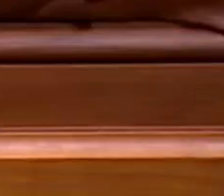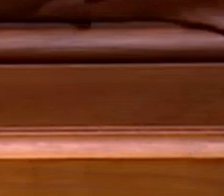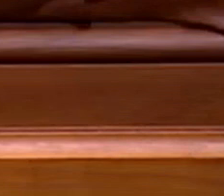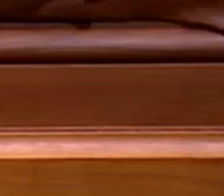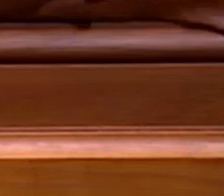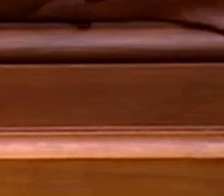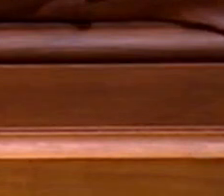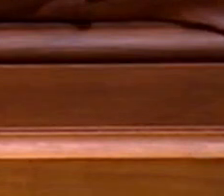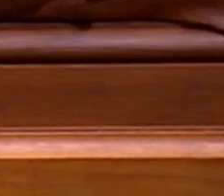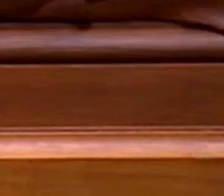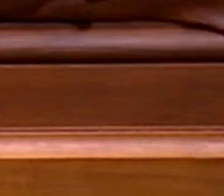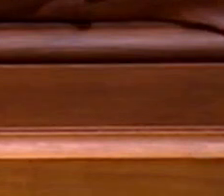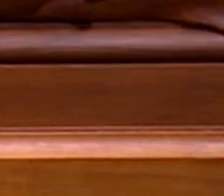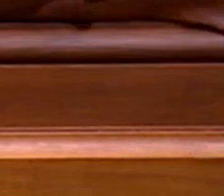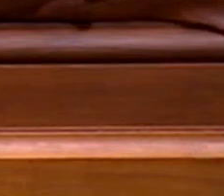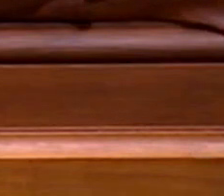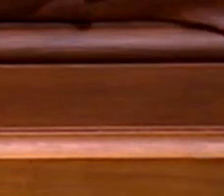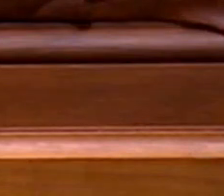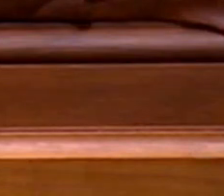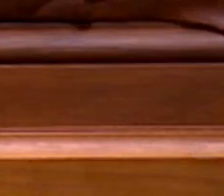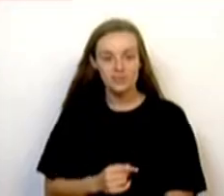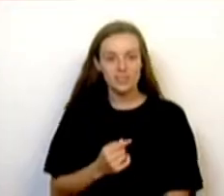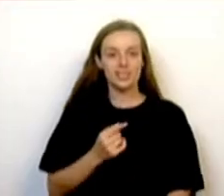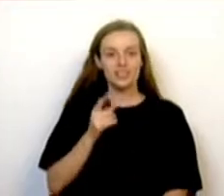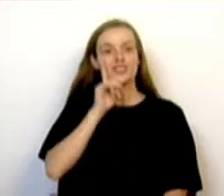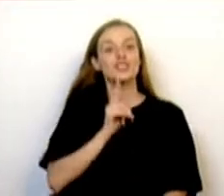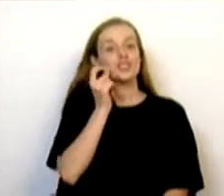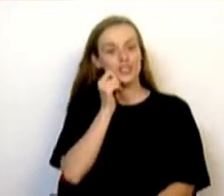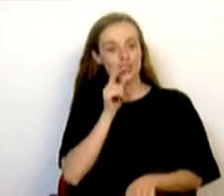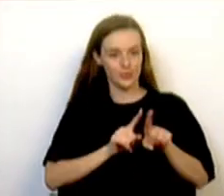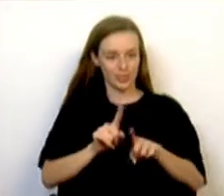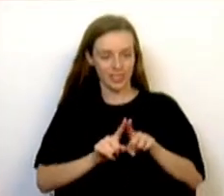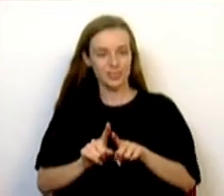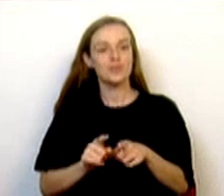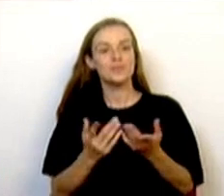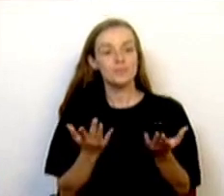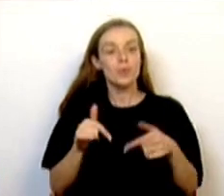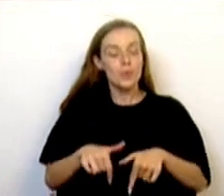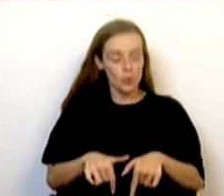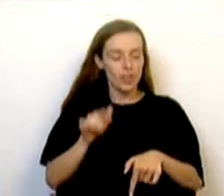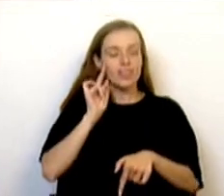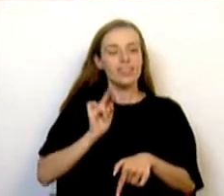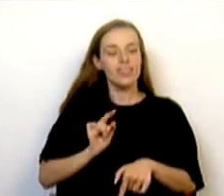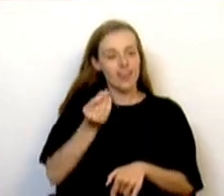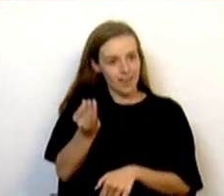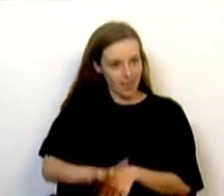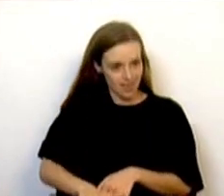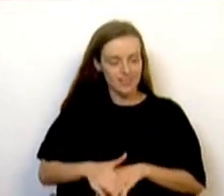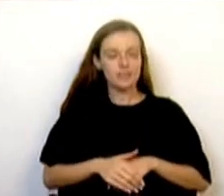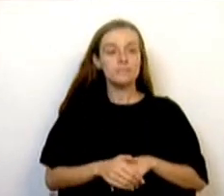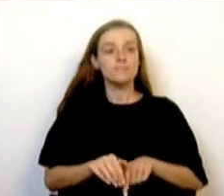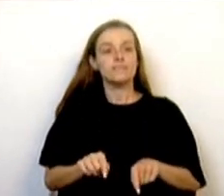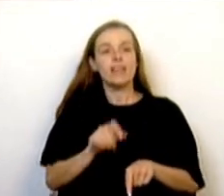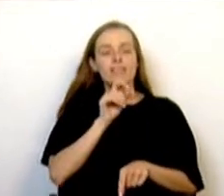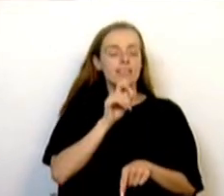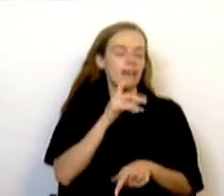Obrigada, Sra. Presidente, Sras. e Srs. Deputados. Assinalamos hoje o Dia da Criança, que nos